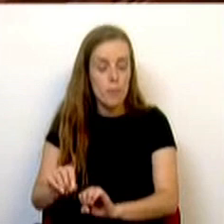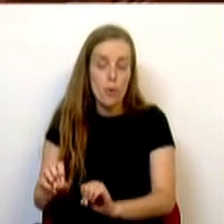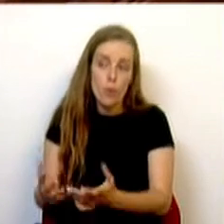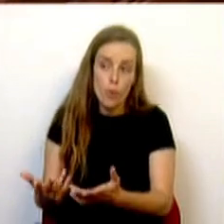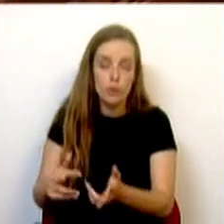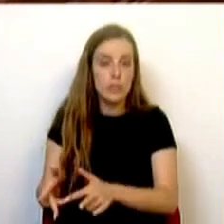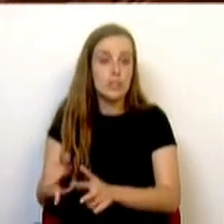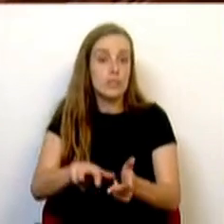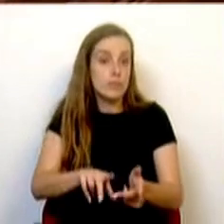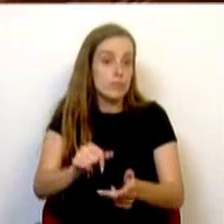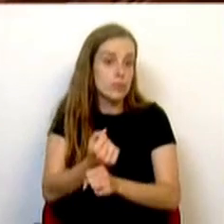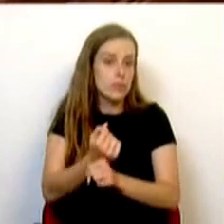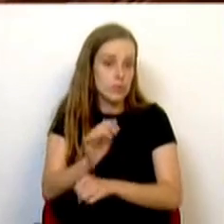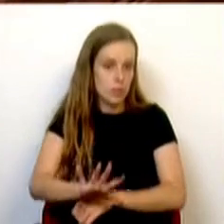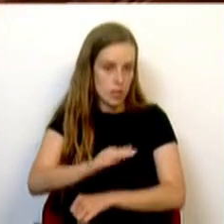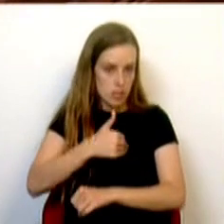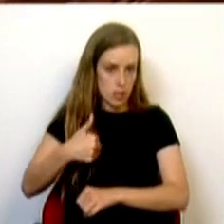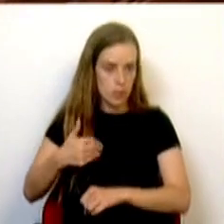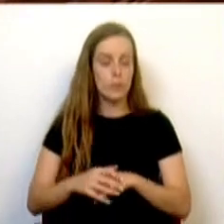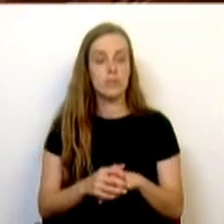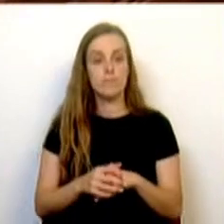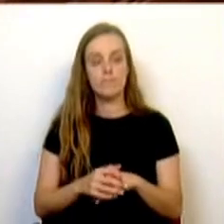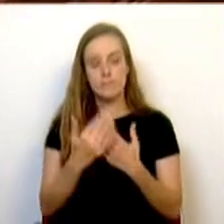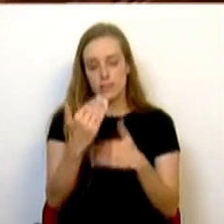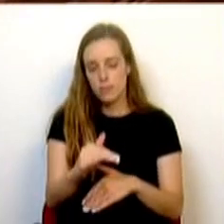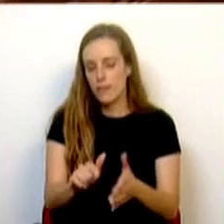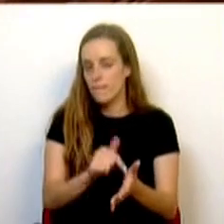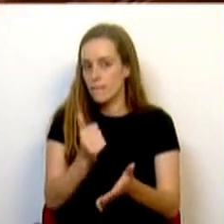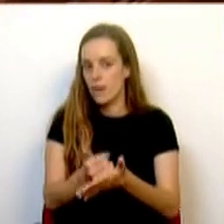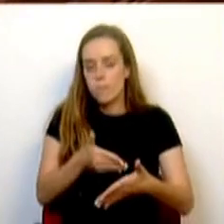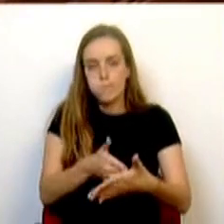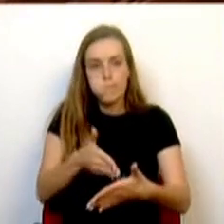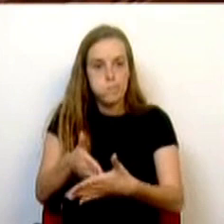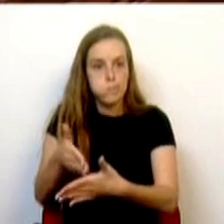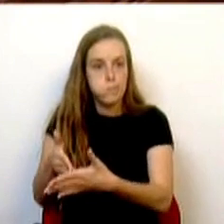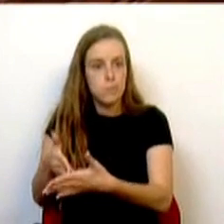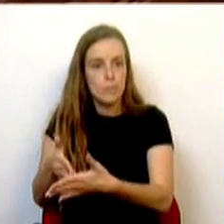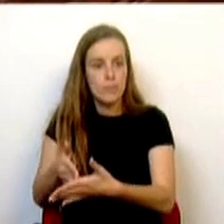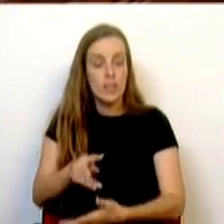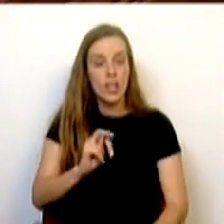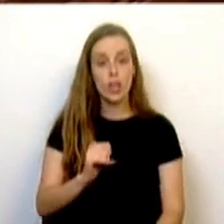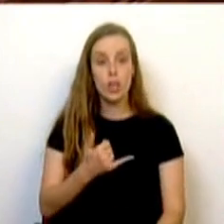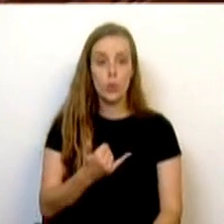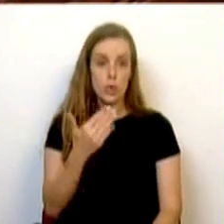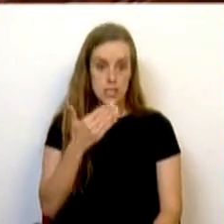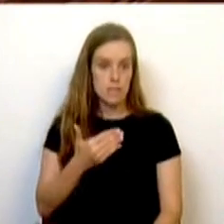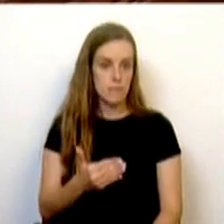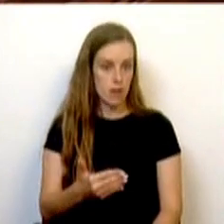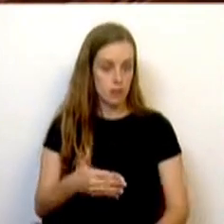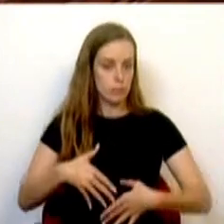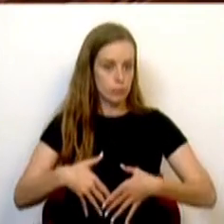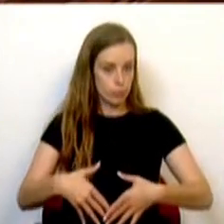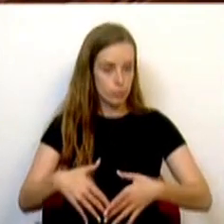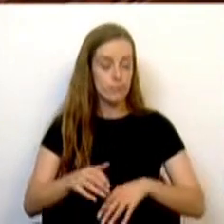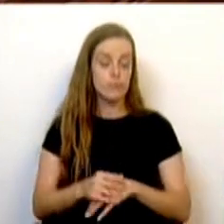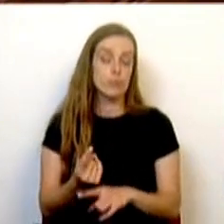de Saúde. Sempre com constrangimento adicional das 32 semanas de gestação, onde